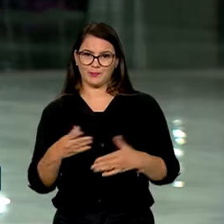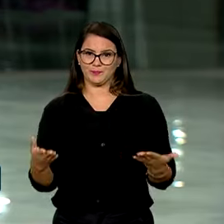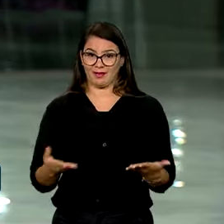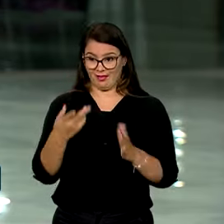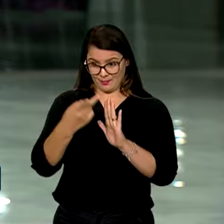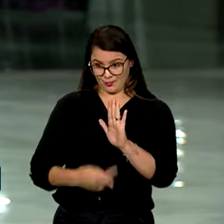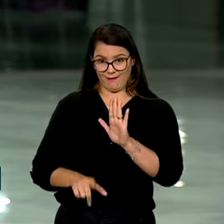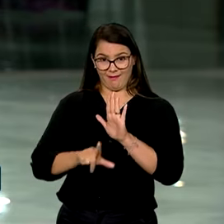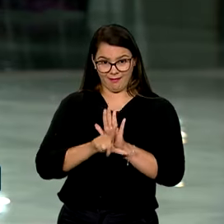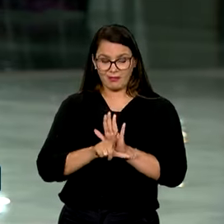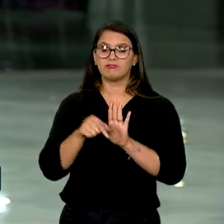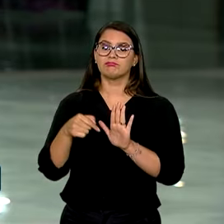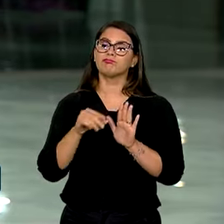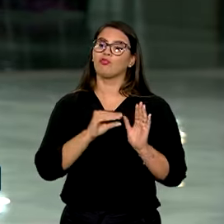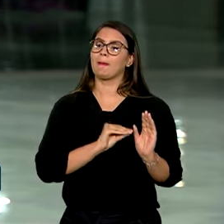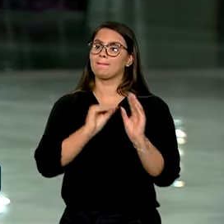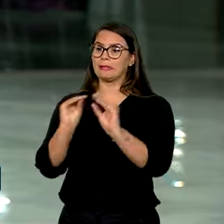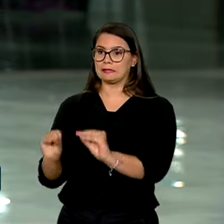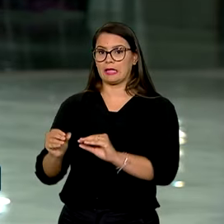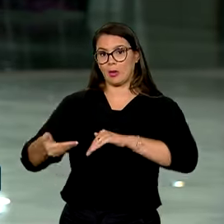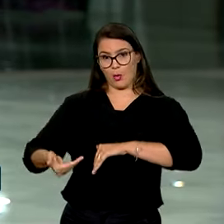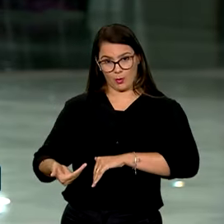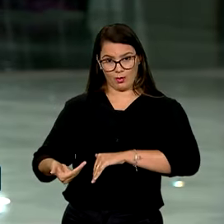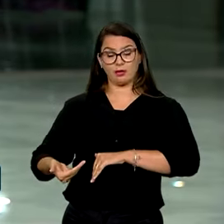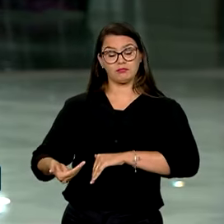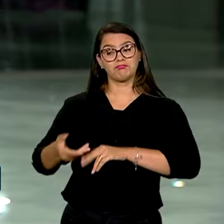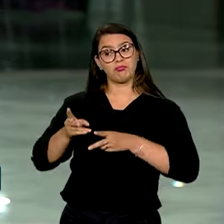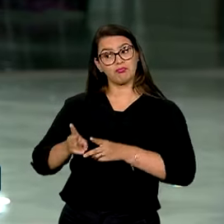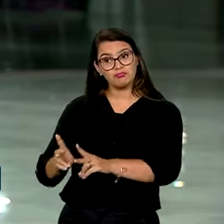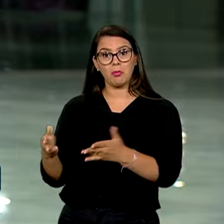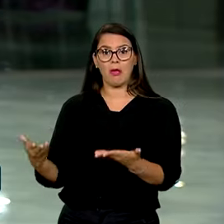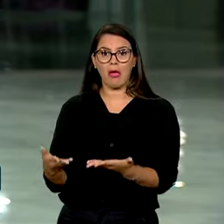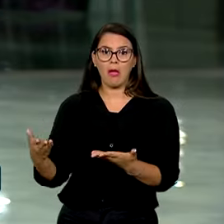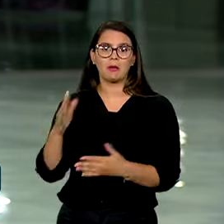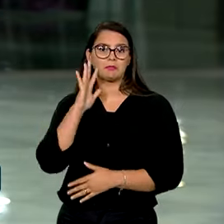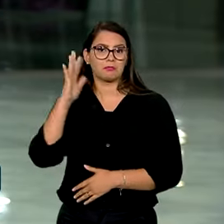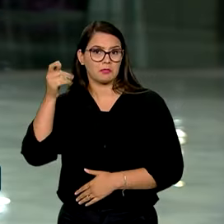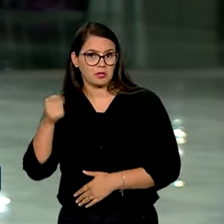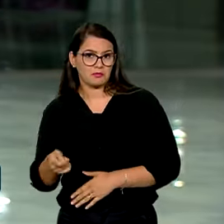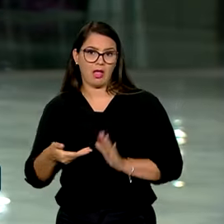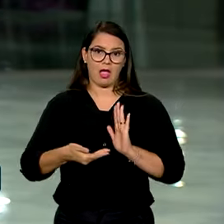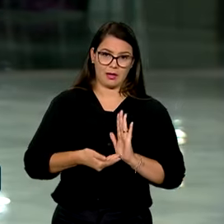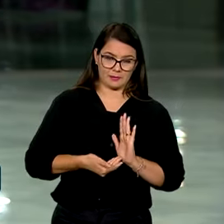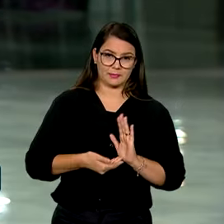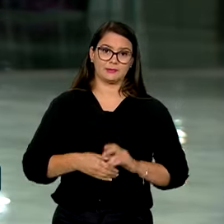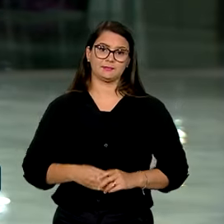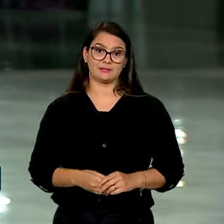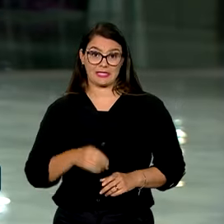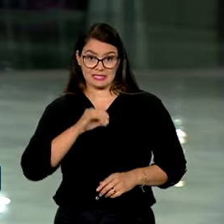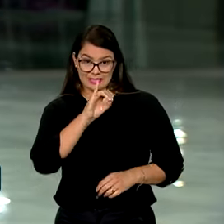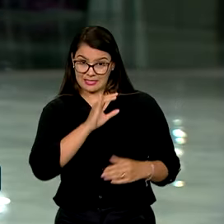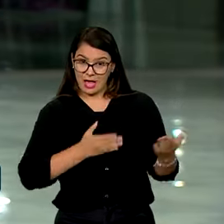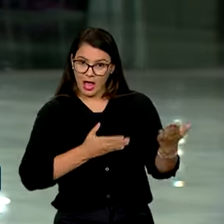esse projeto de lei foi encaminhado ao Congresso Nacional, e segue agora para a deliberação da Câmara dos Deputados. E se